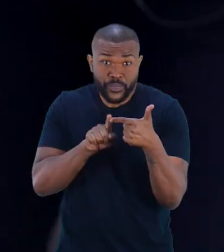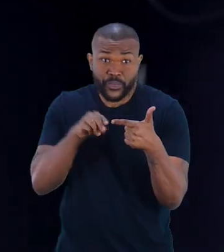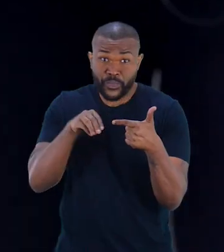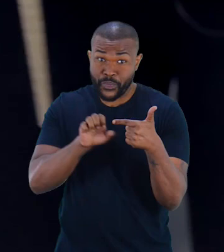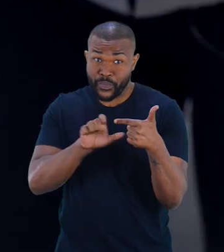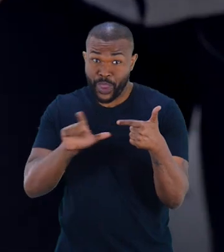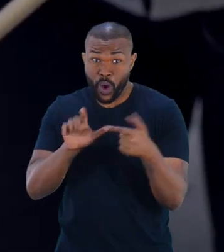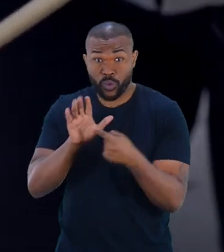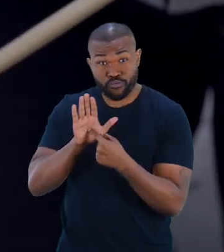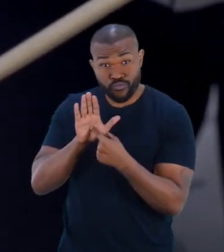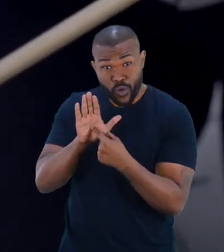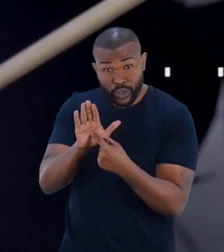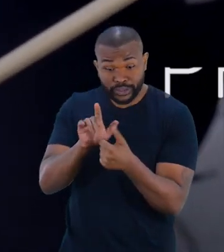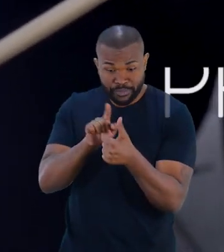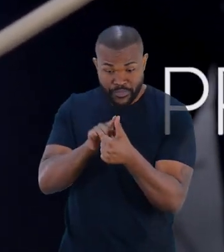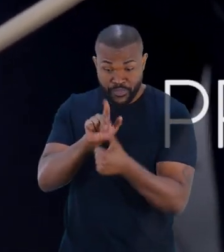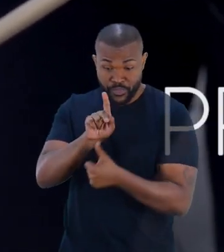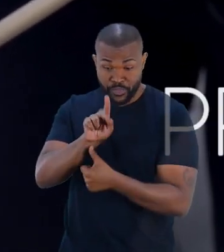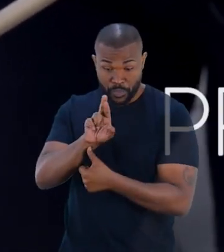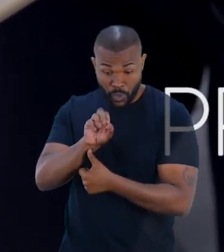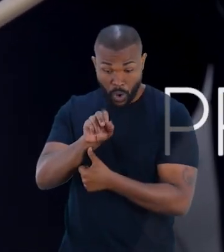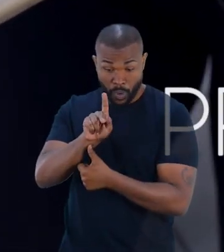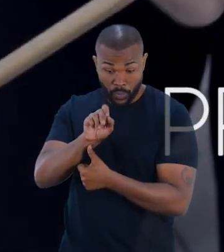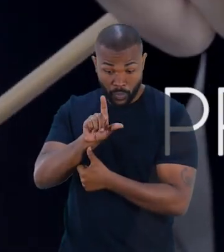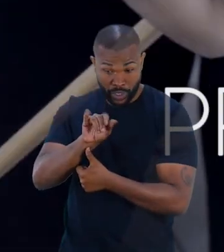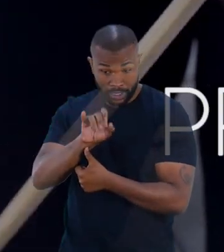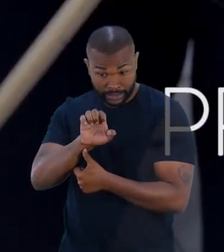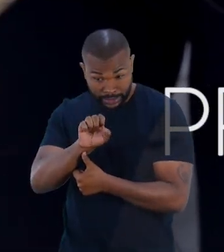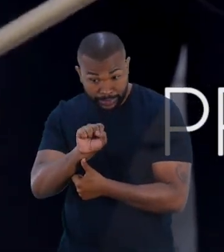de mel. Isso daqui é o própolis.